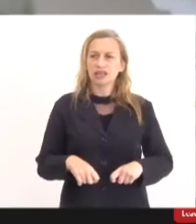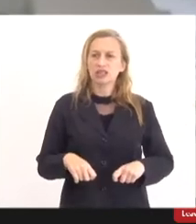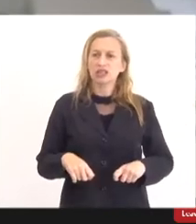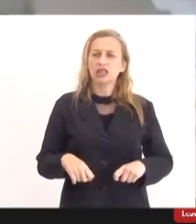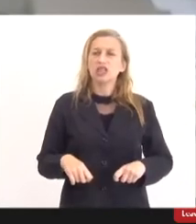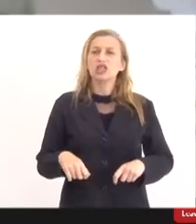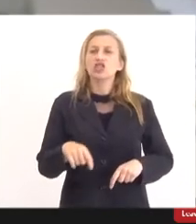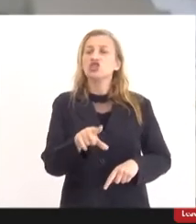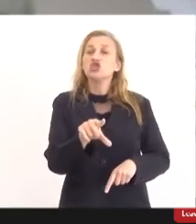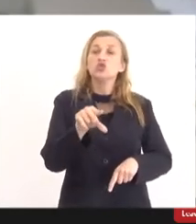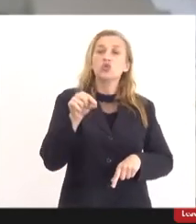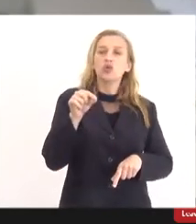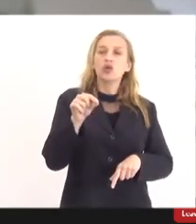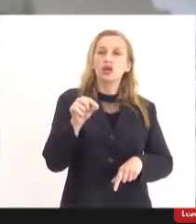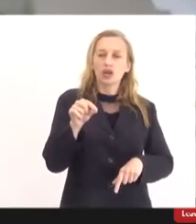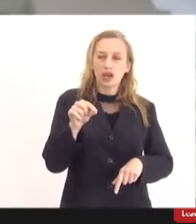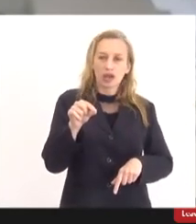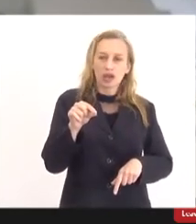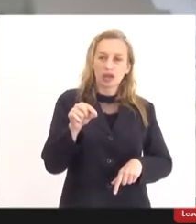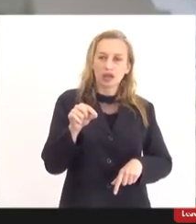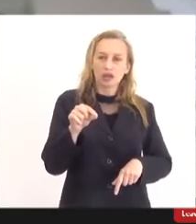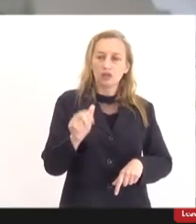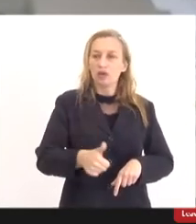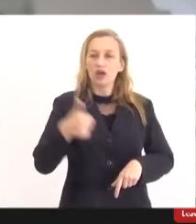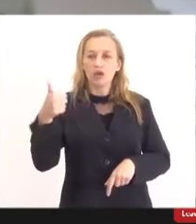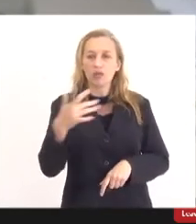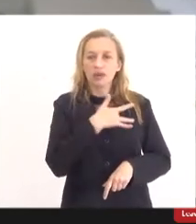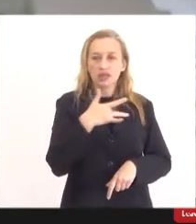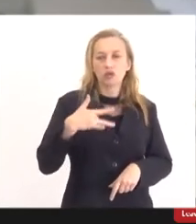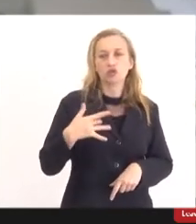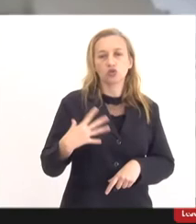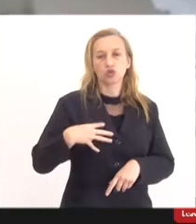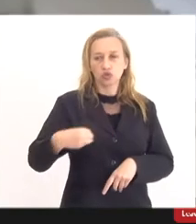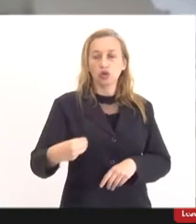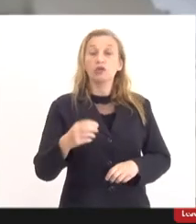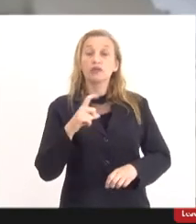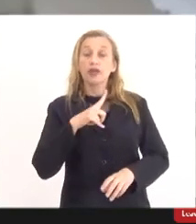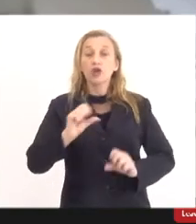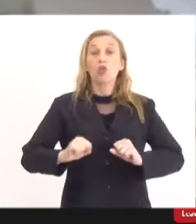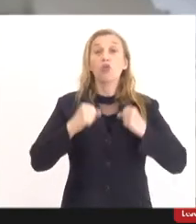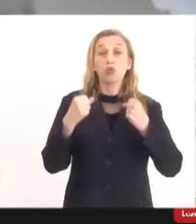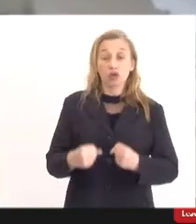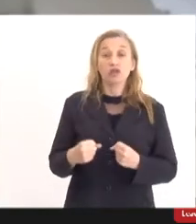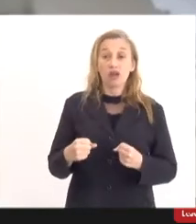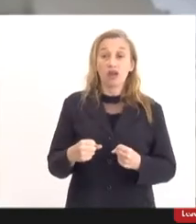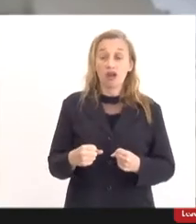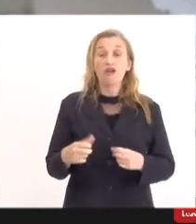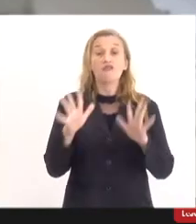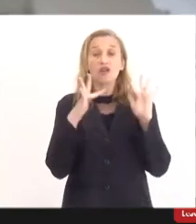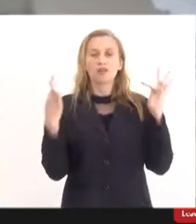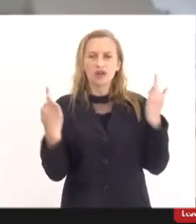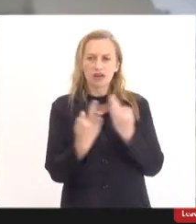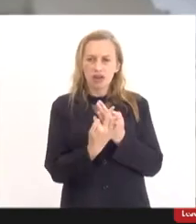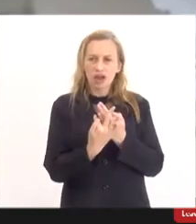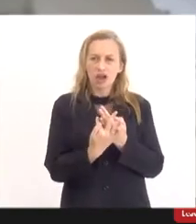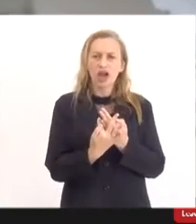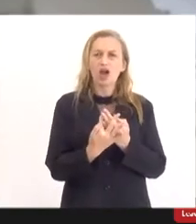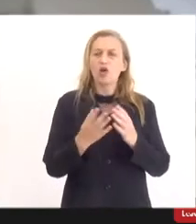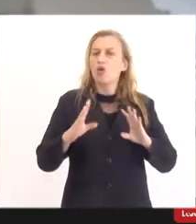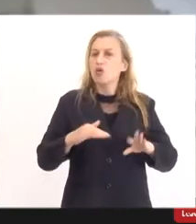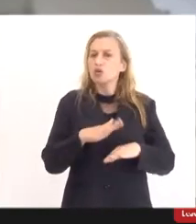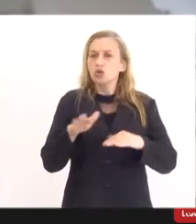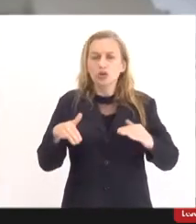decidir sobre a saúde de seus filhos, eles têm o poder familiar de forma plena